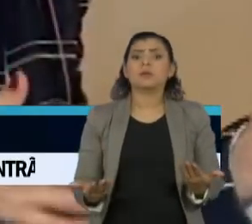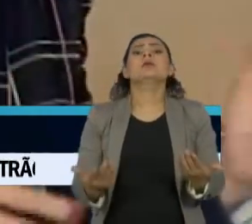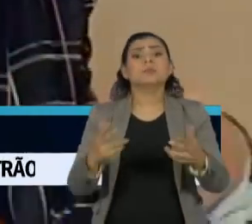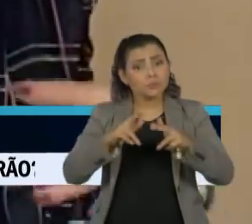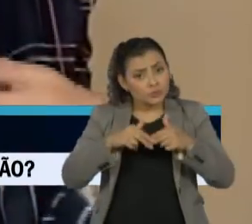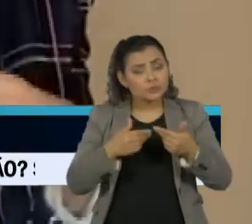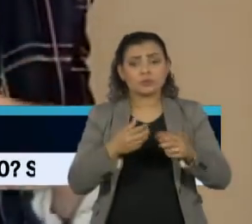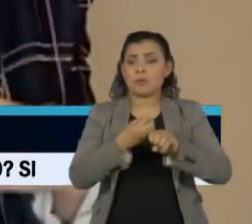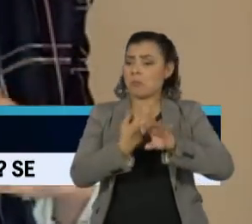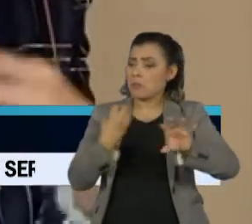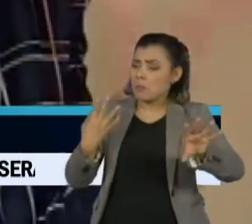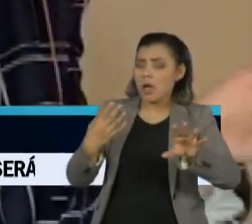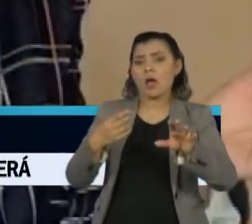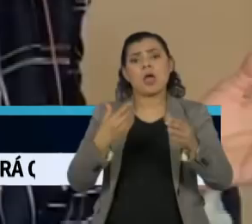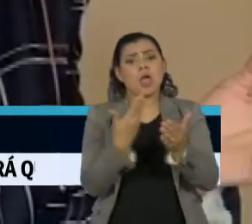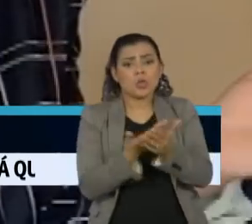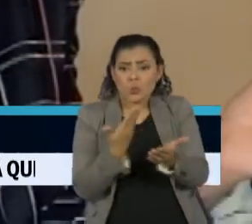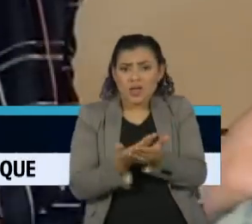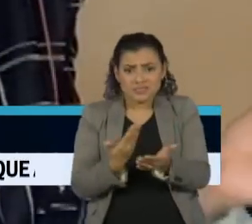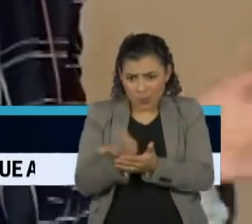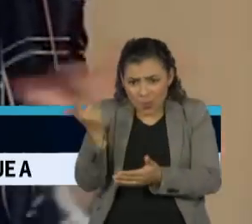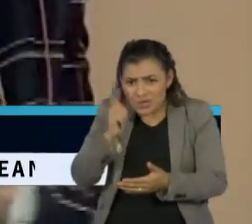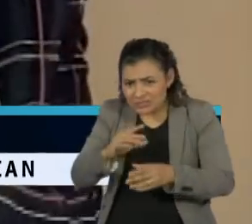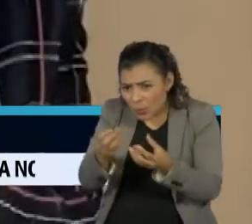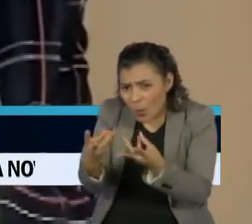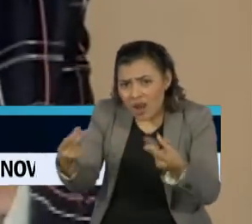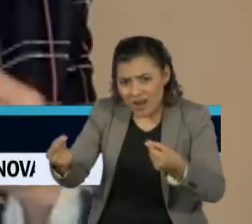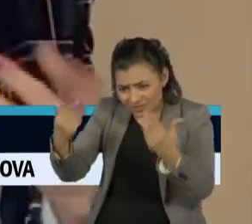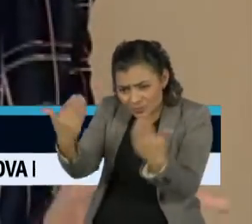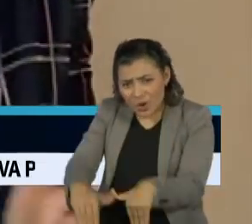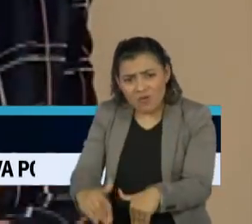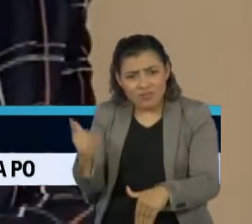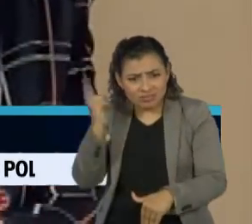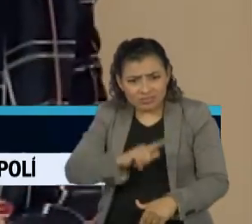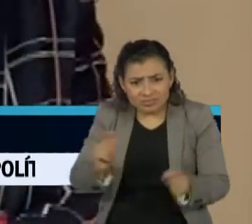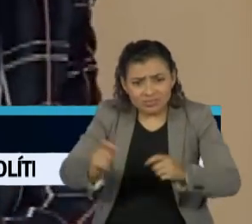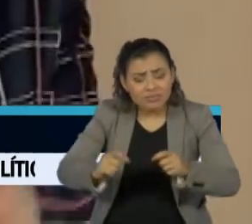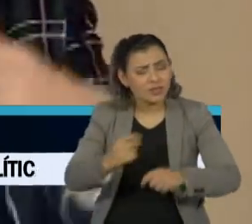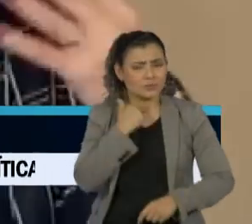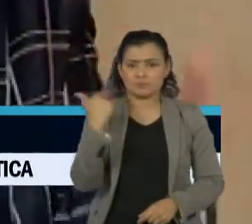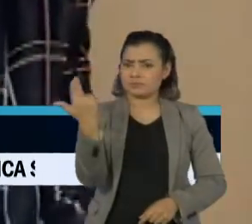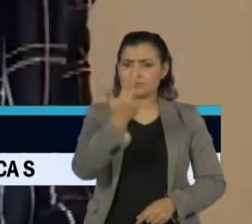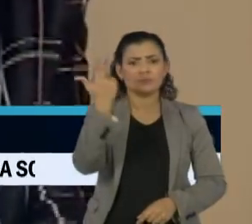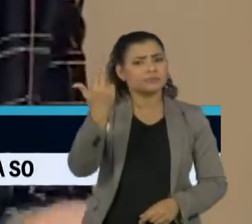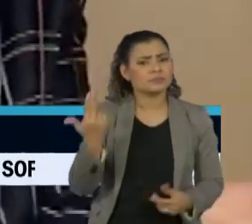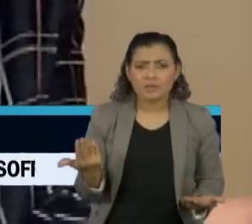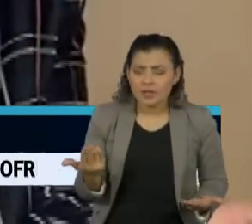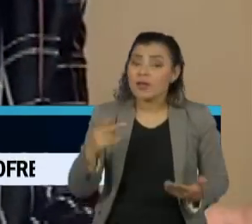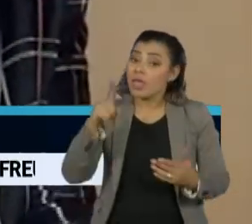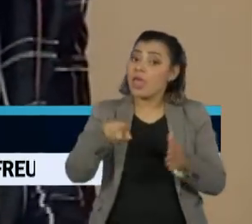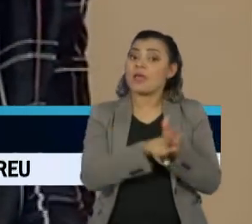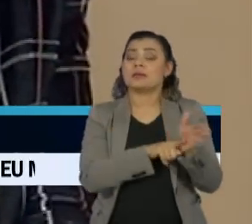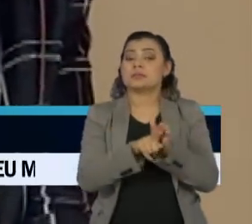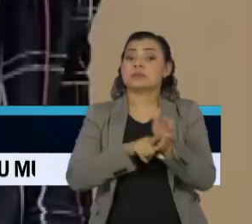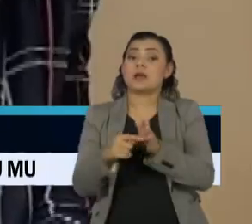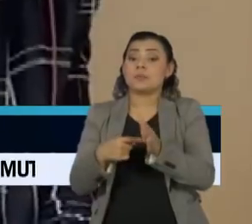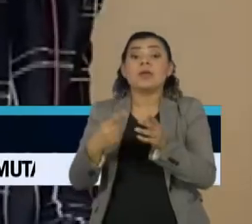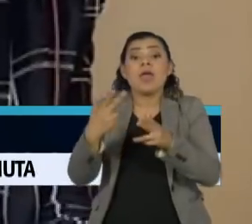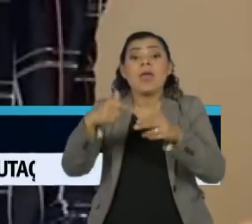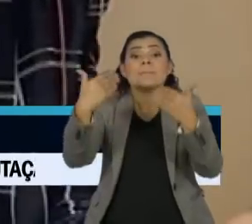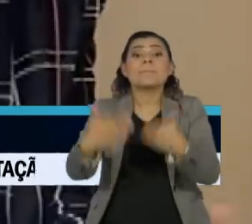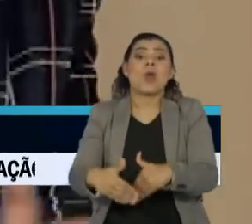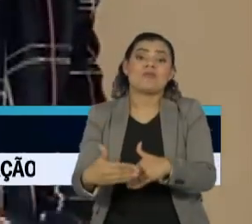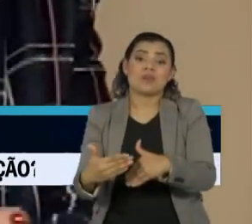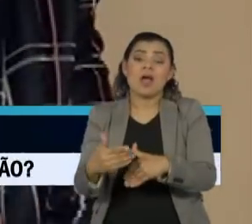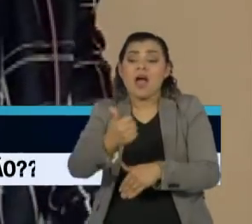do ensino à distância ou da educação remota, garantir o seu preparo para a realização do Enem, que é um exame de final de curso, mas